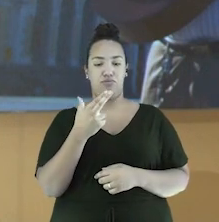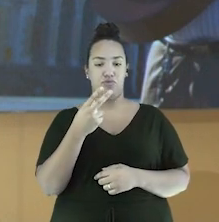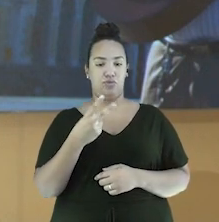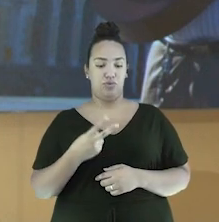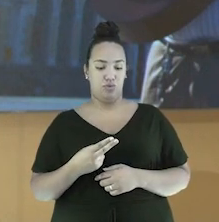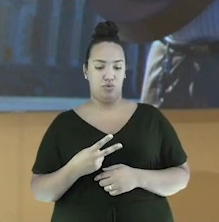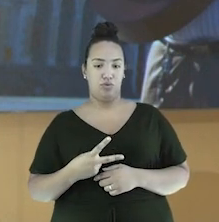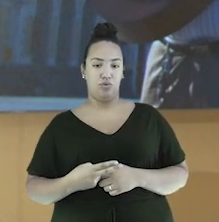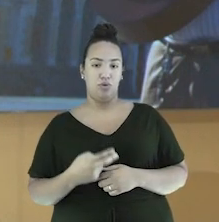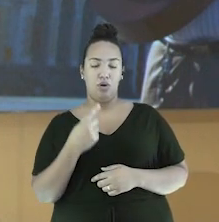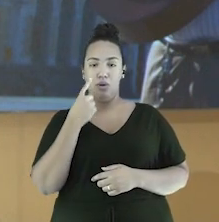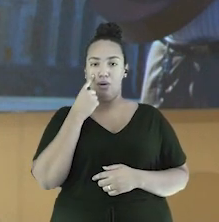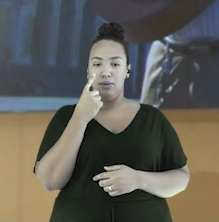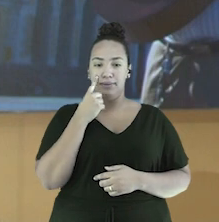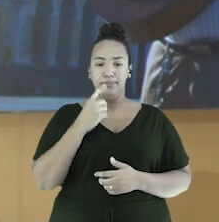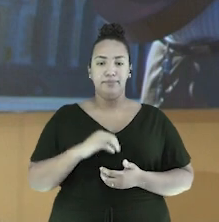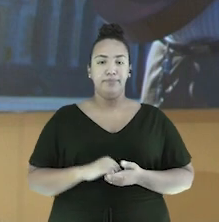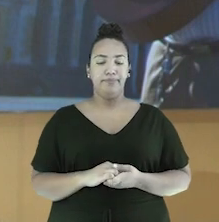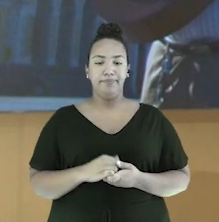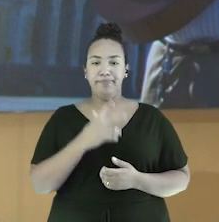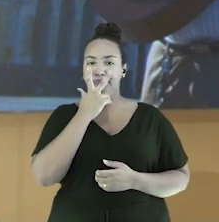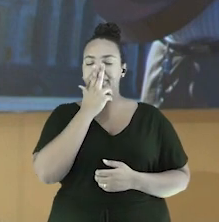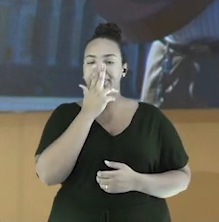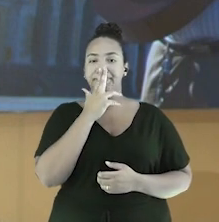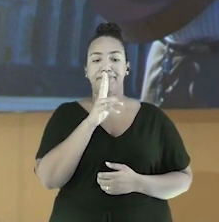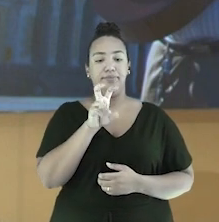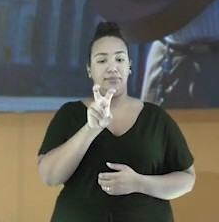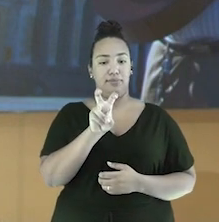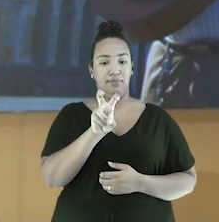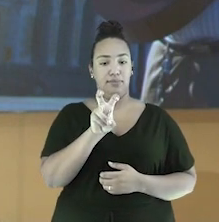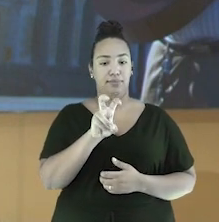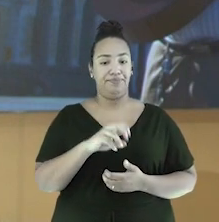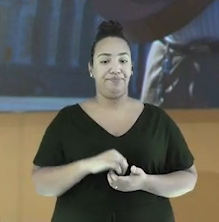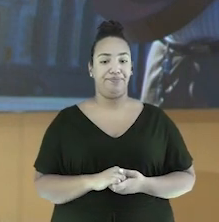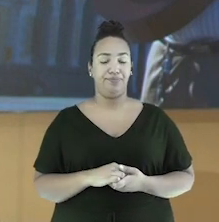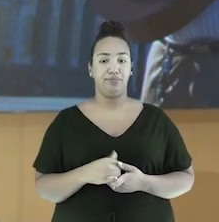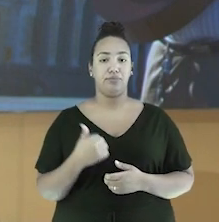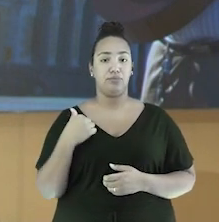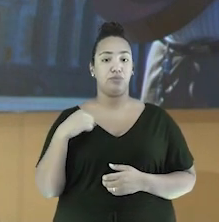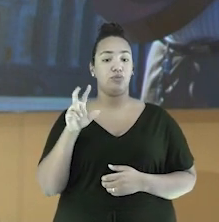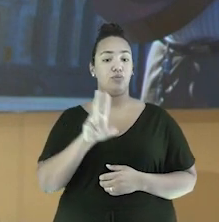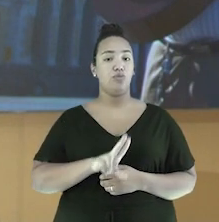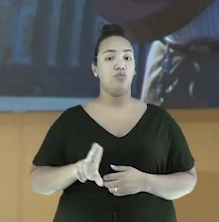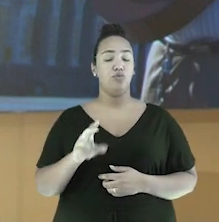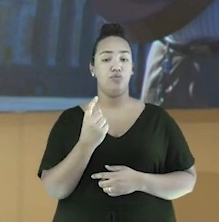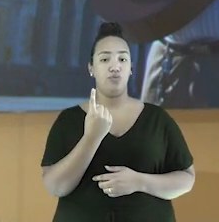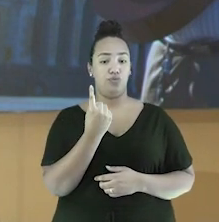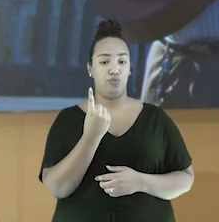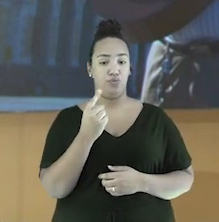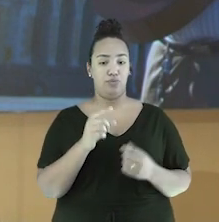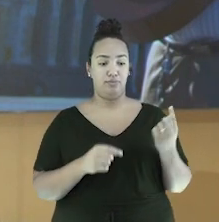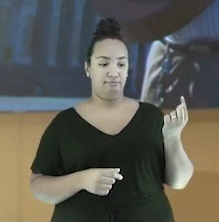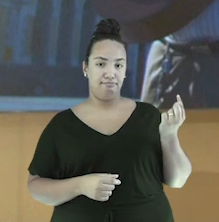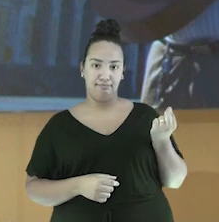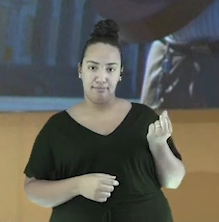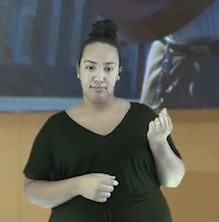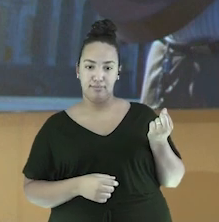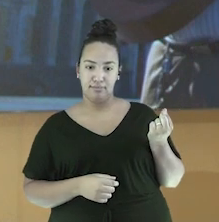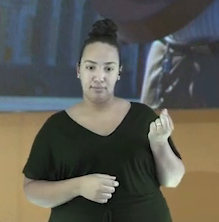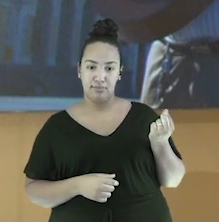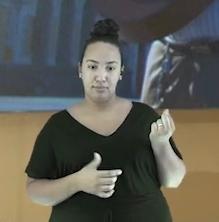ou seja, a gente enxerga como se fossem cinco cordas. Olha só, eu uso um dedo só, apertando,